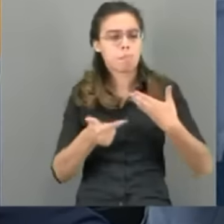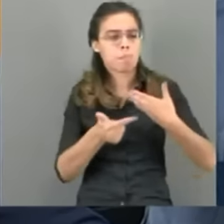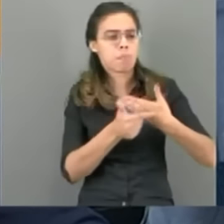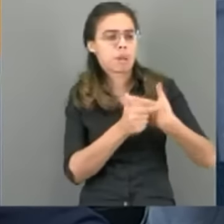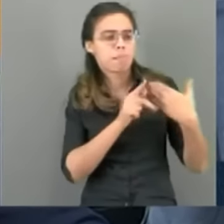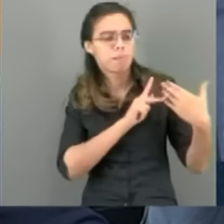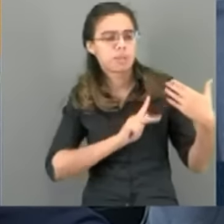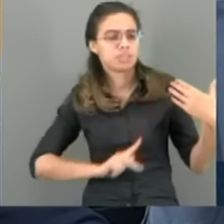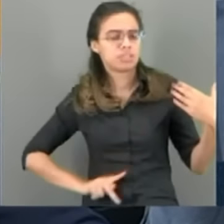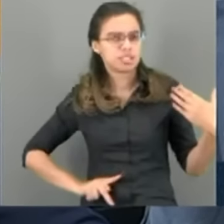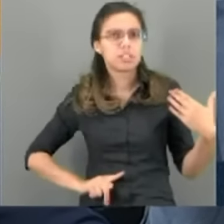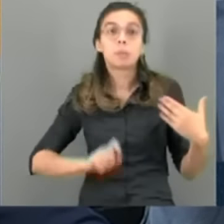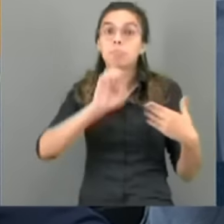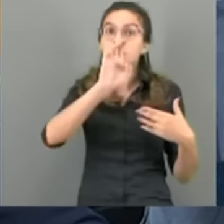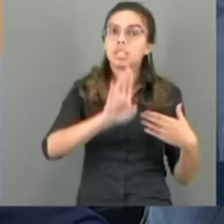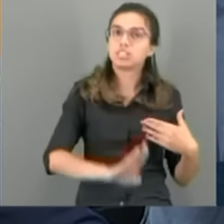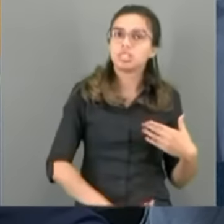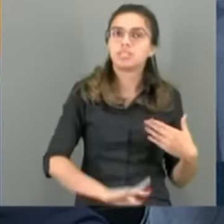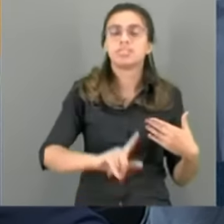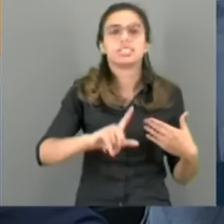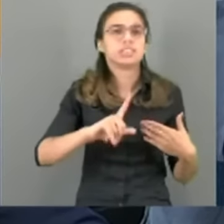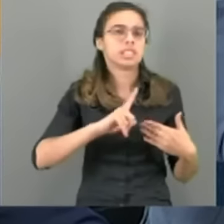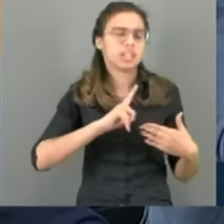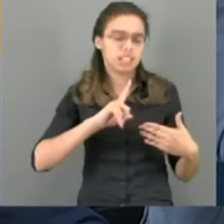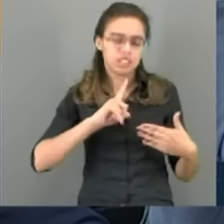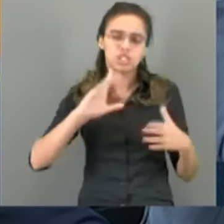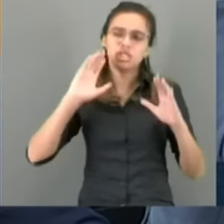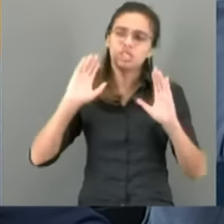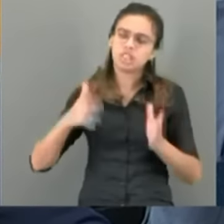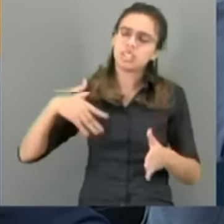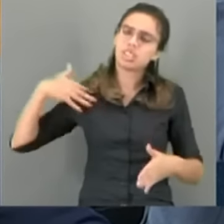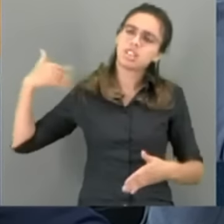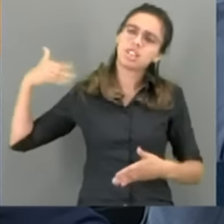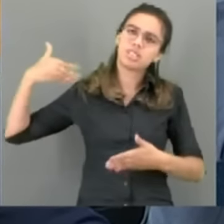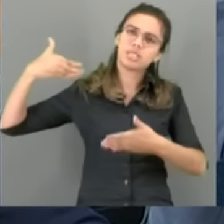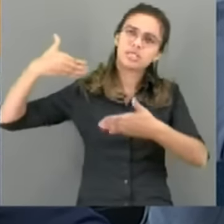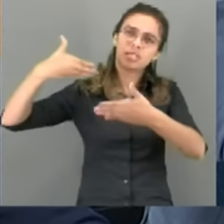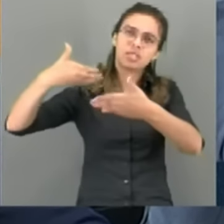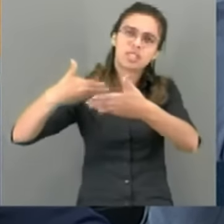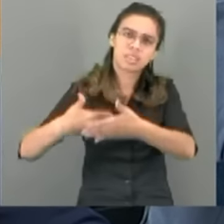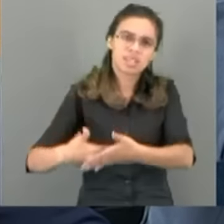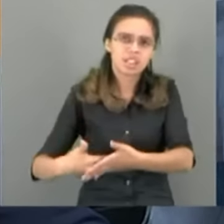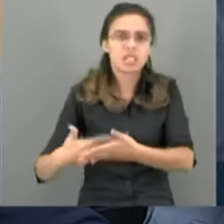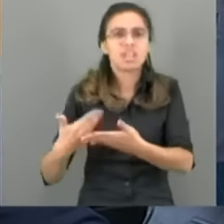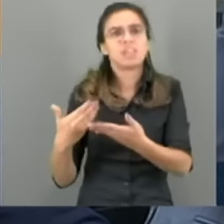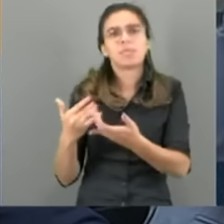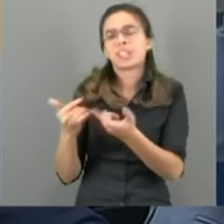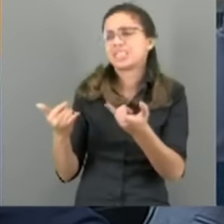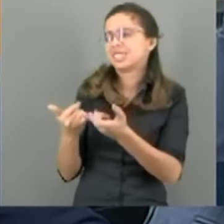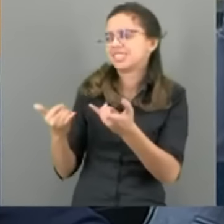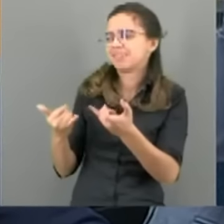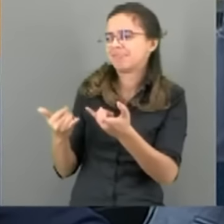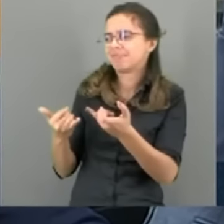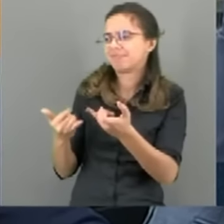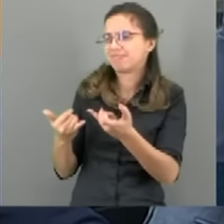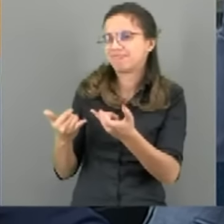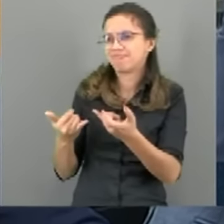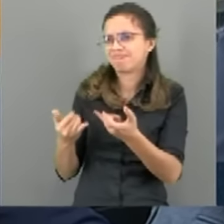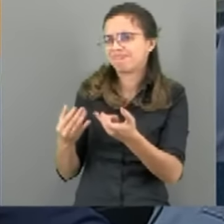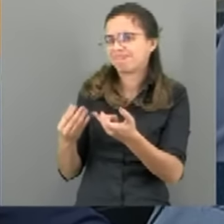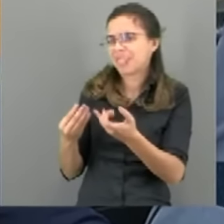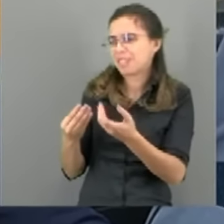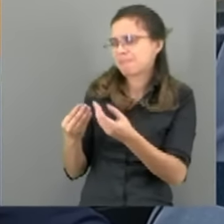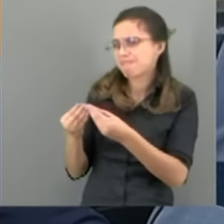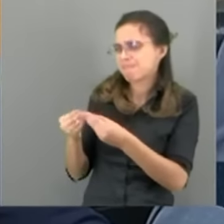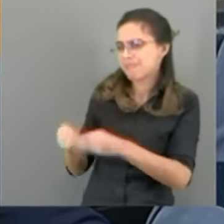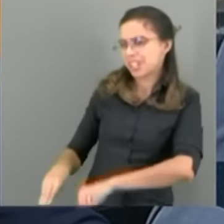E o país, o Brasil tem, ao longo do tempo, tem deixado isso de lado e o que antes era algo apenas do campo